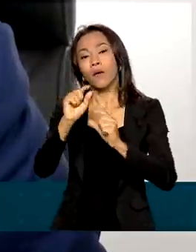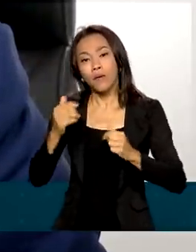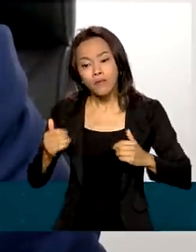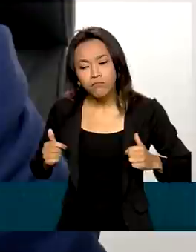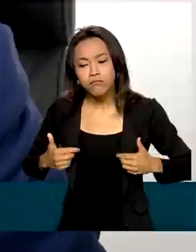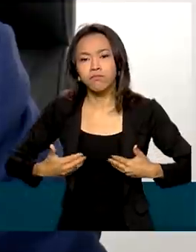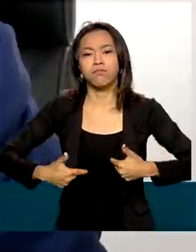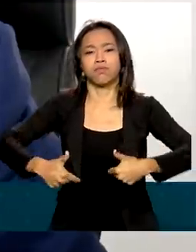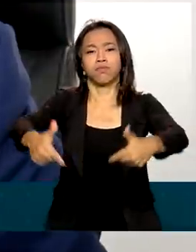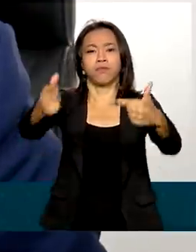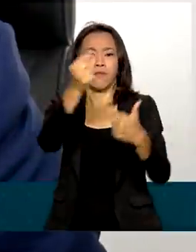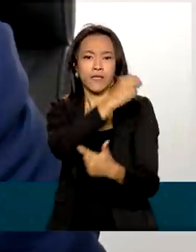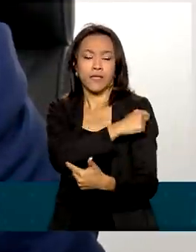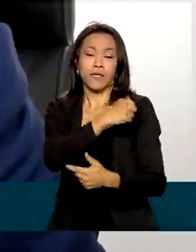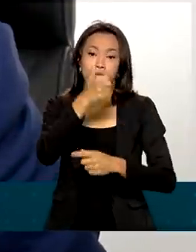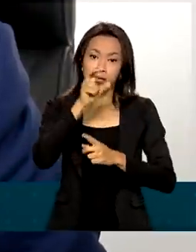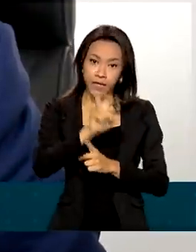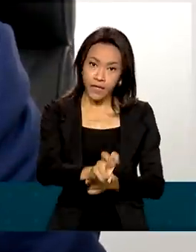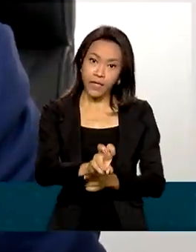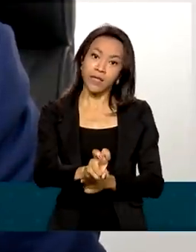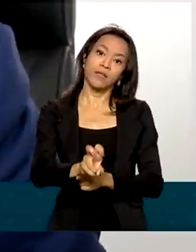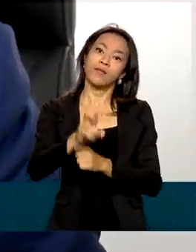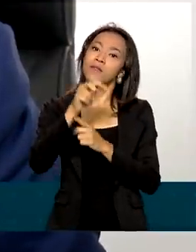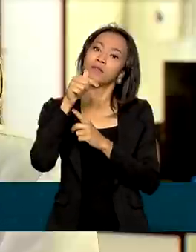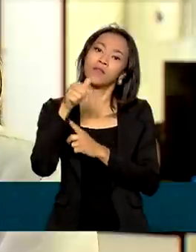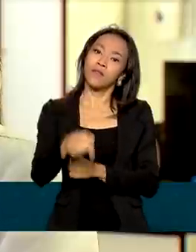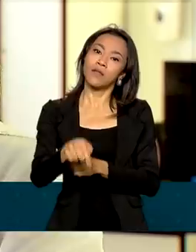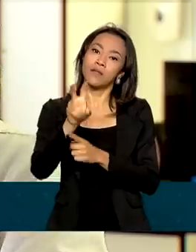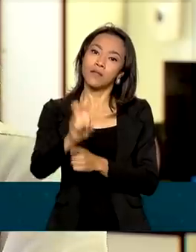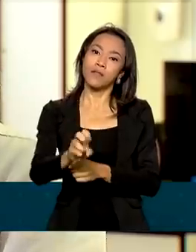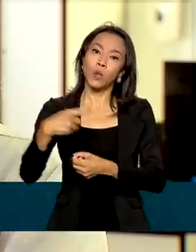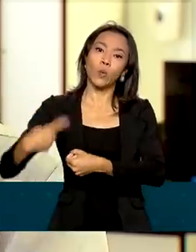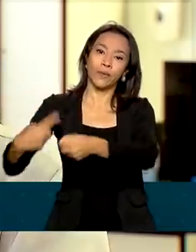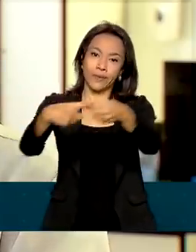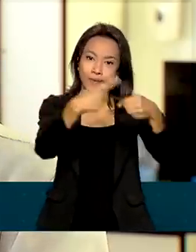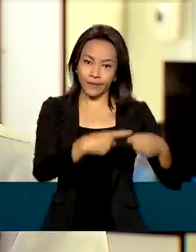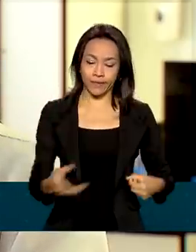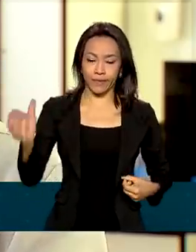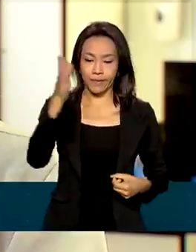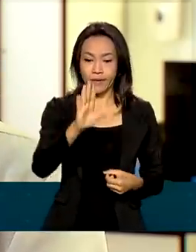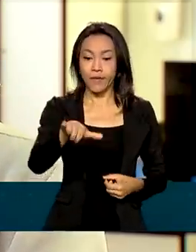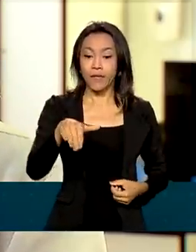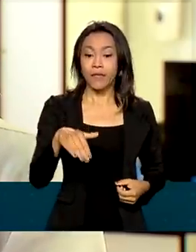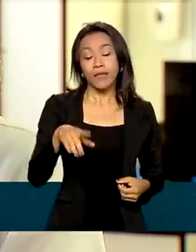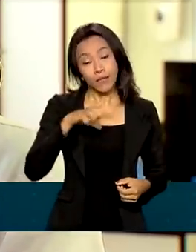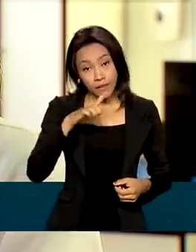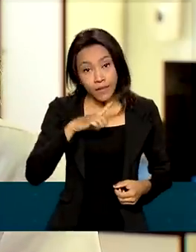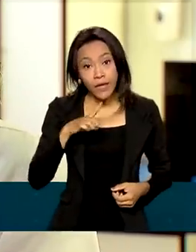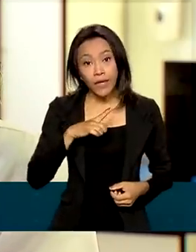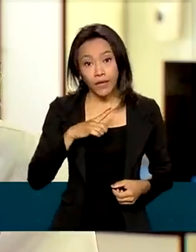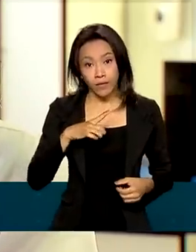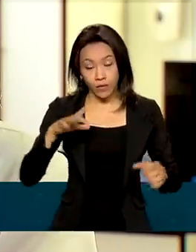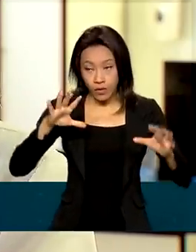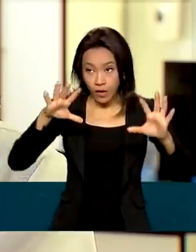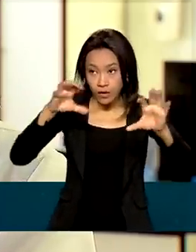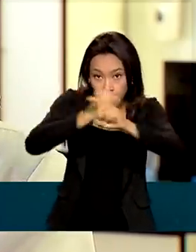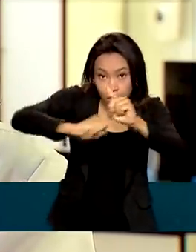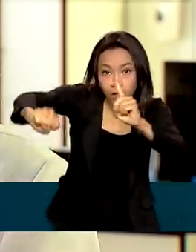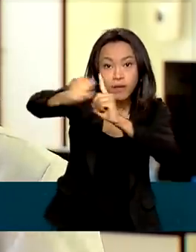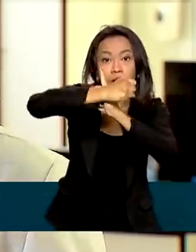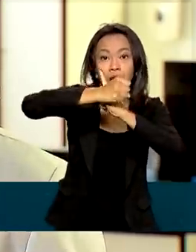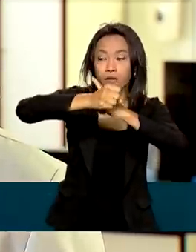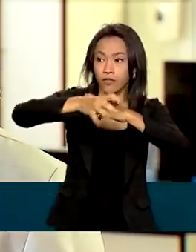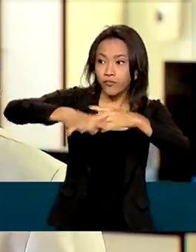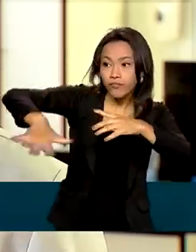nos 505.570 municípios. Quando você tem uma população que está